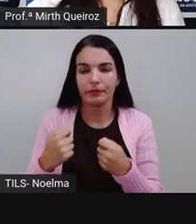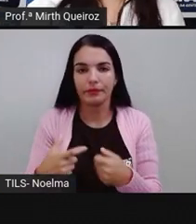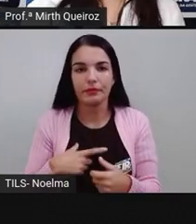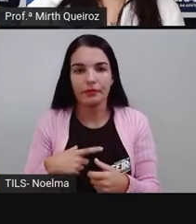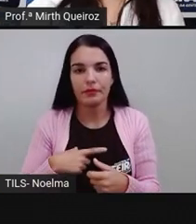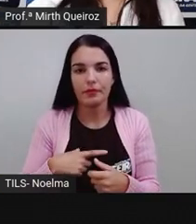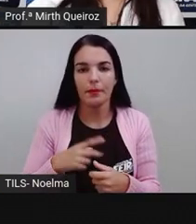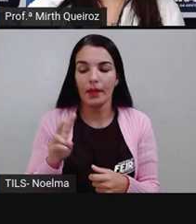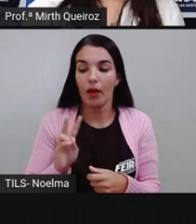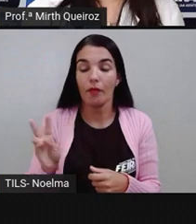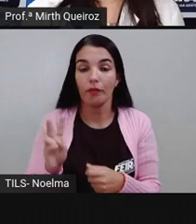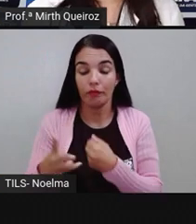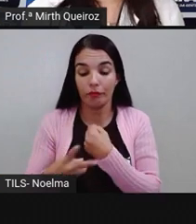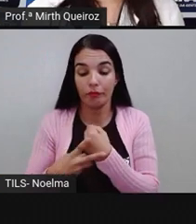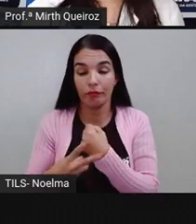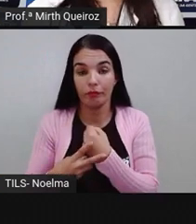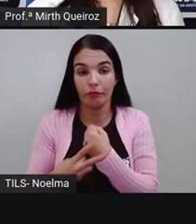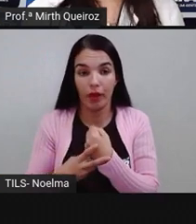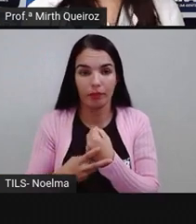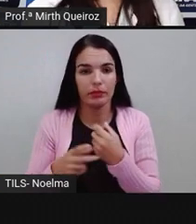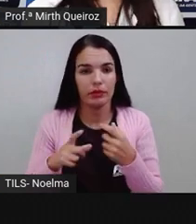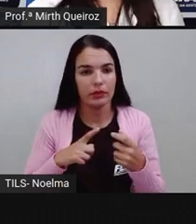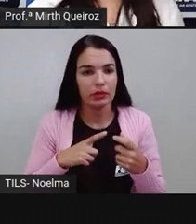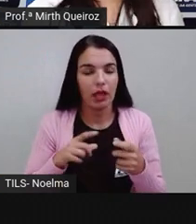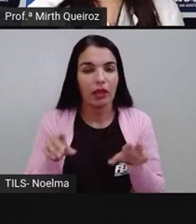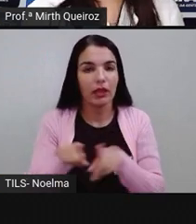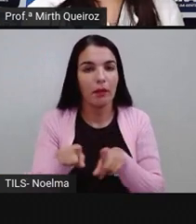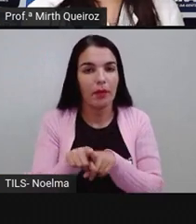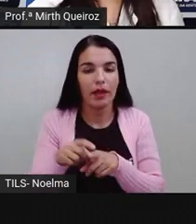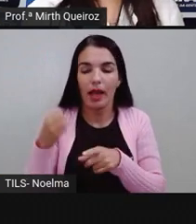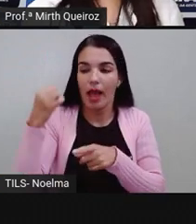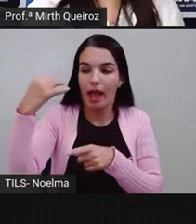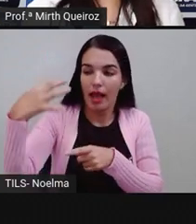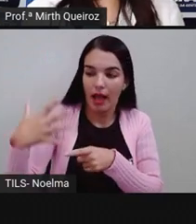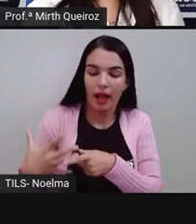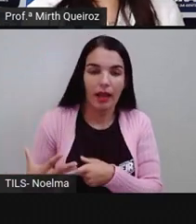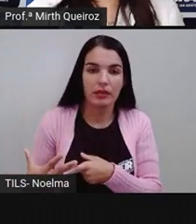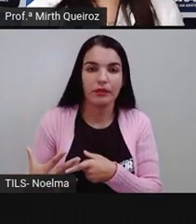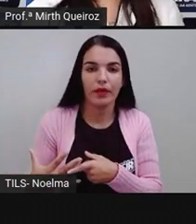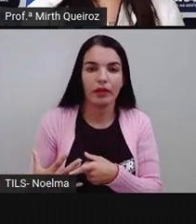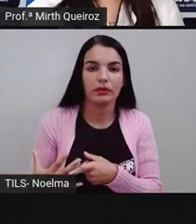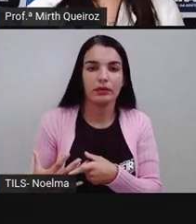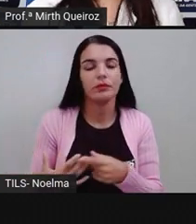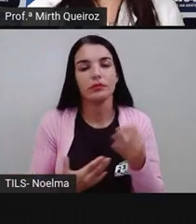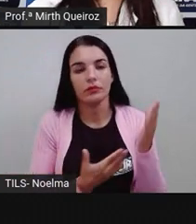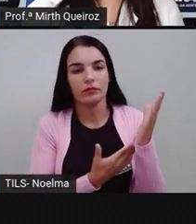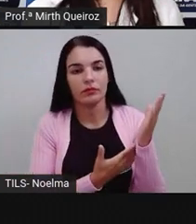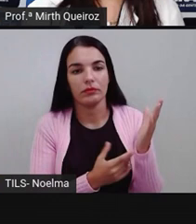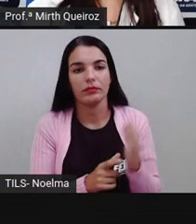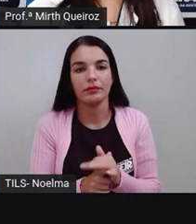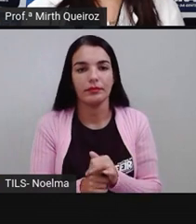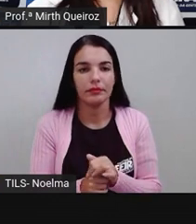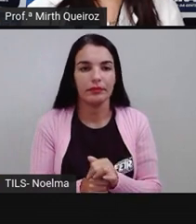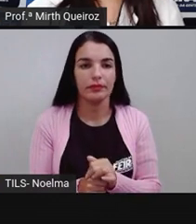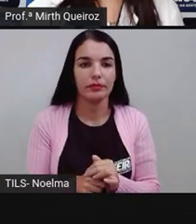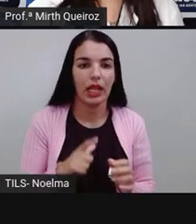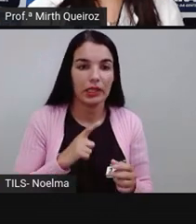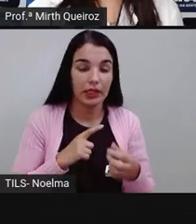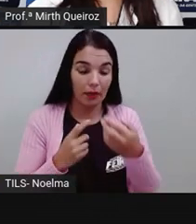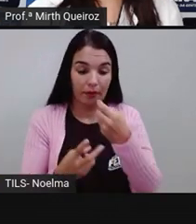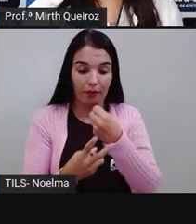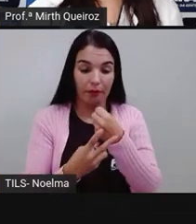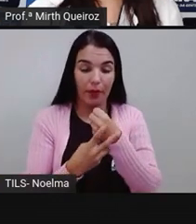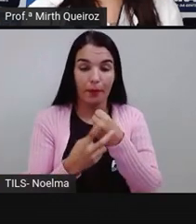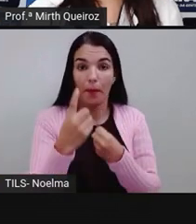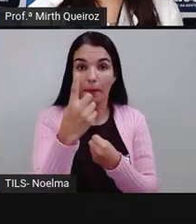aí a gente vai classificá-los de acordo com suas terminações, que seriam as conjugações, certo? Então, temos os verbos de